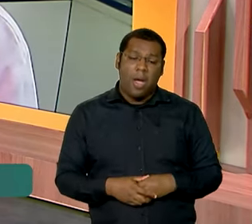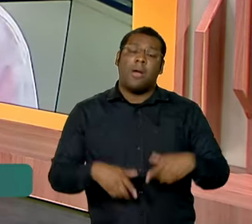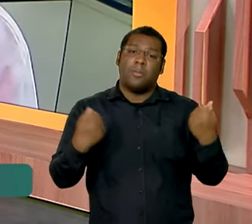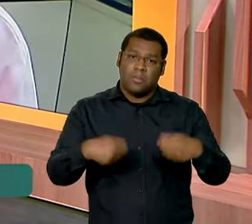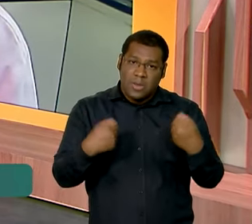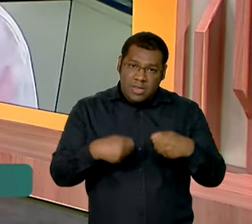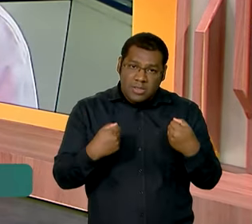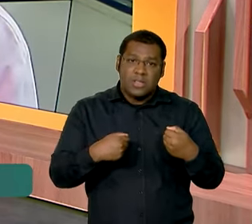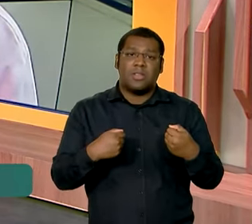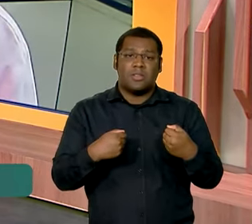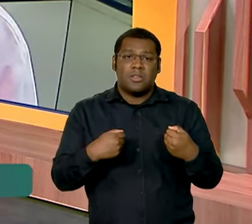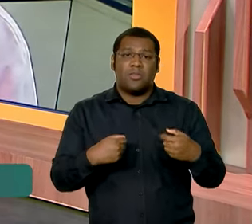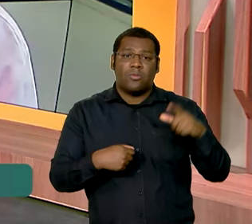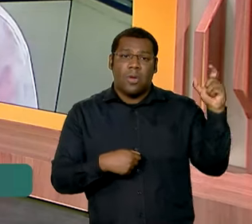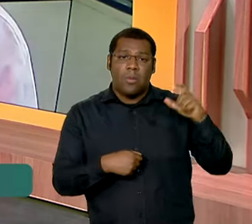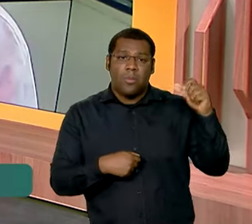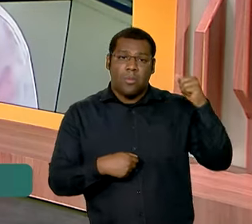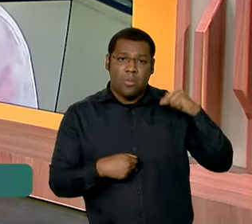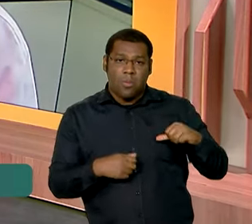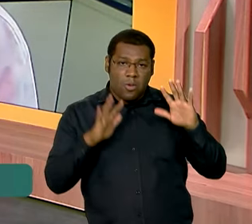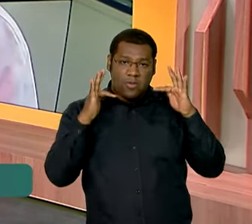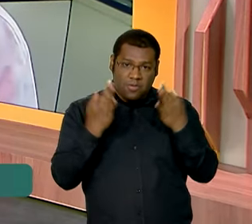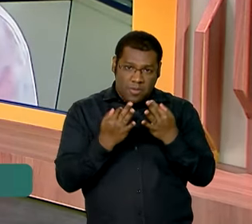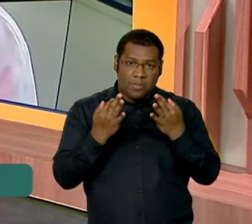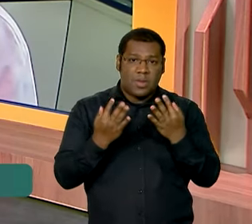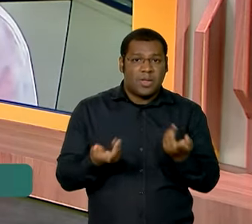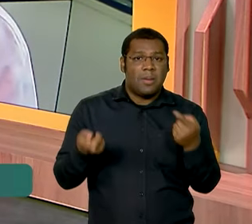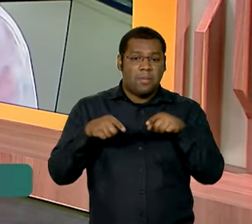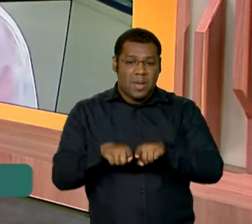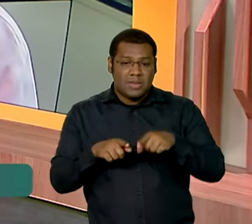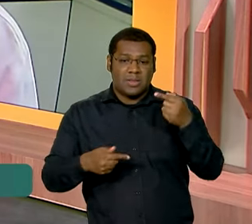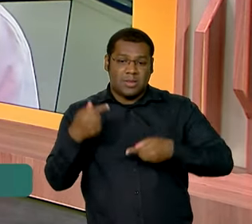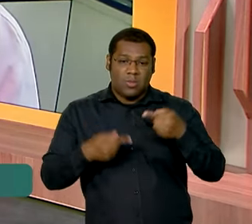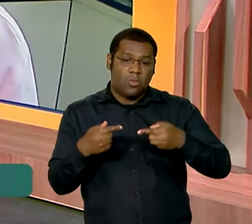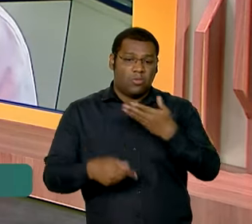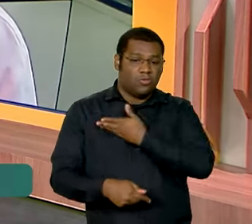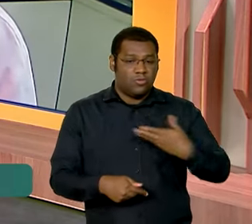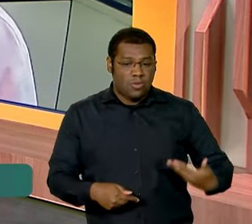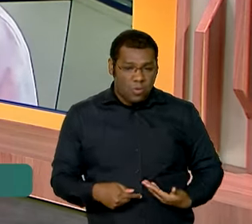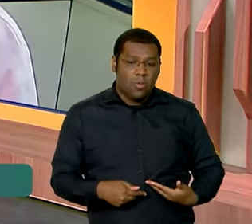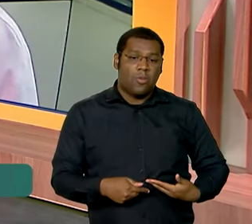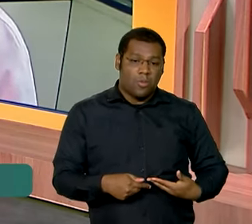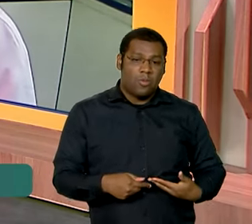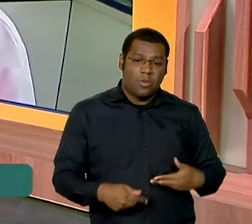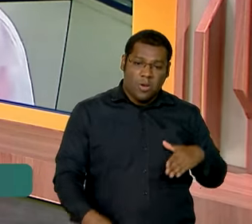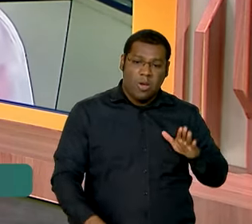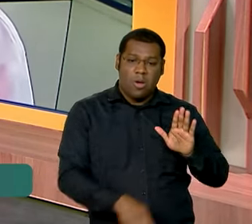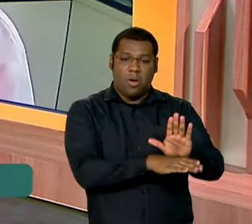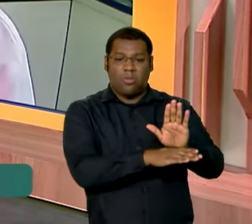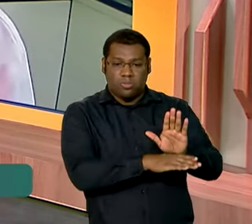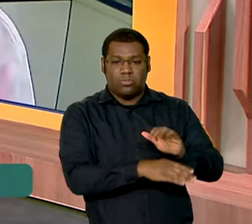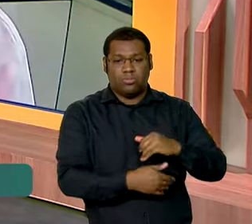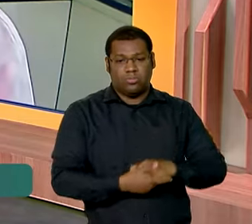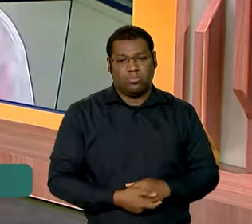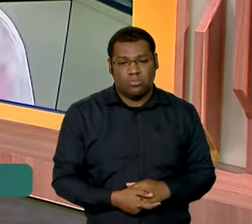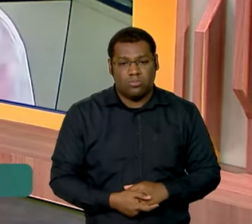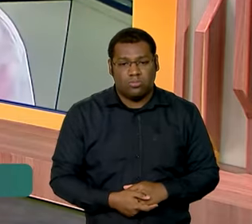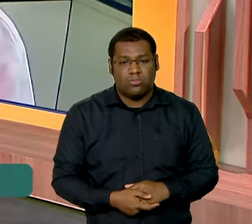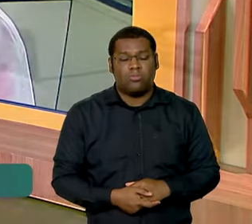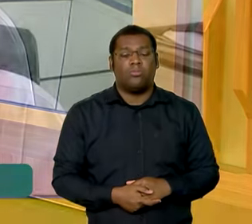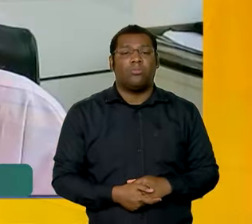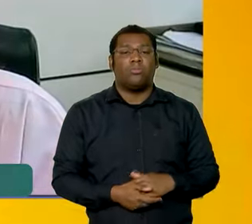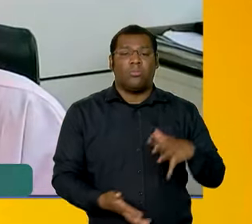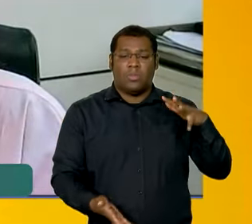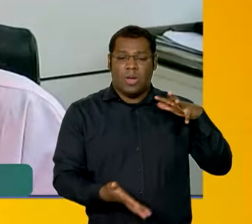integradas do Bolsa Família com outras políticas públicas, né? E isso, sem dúvida, Vanessa. O